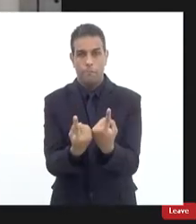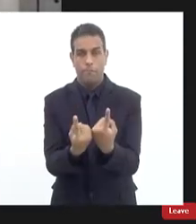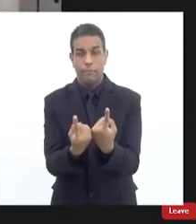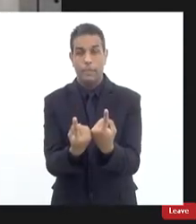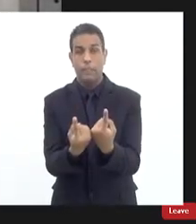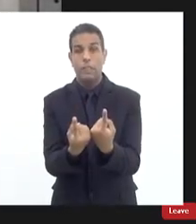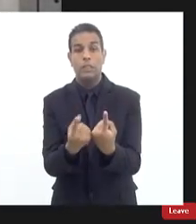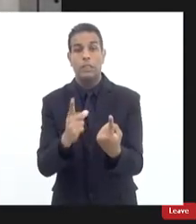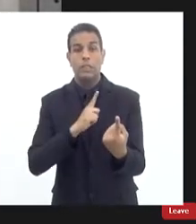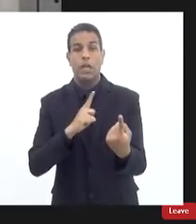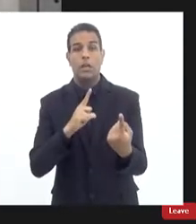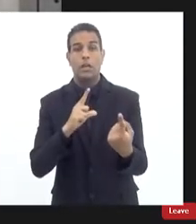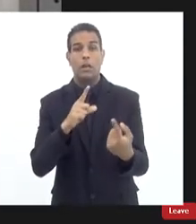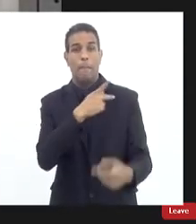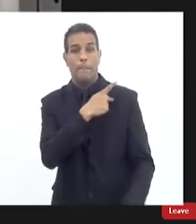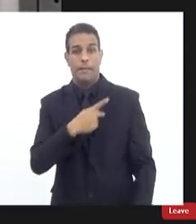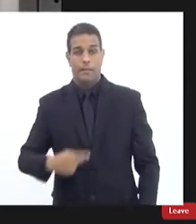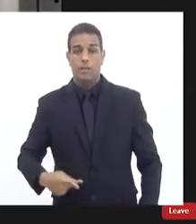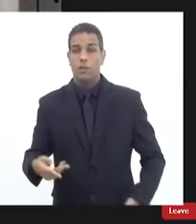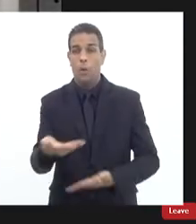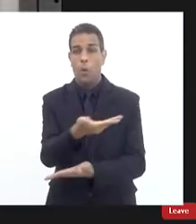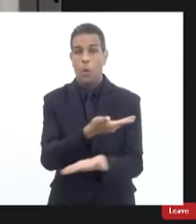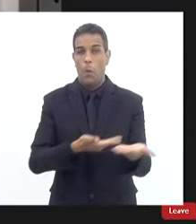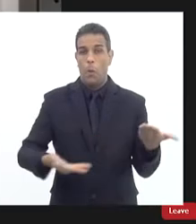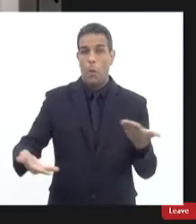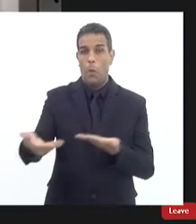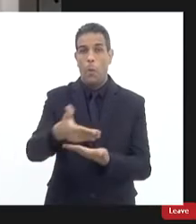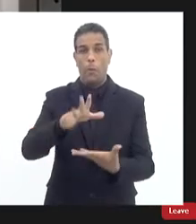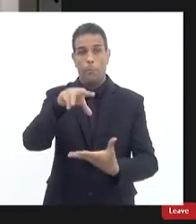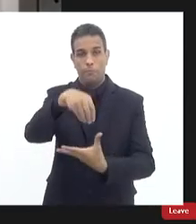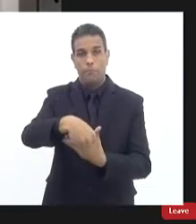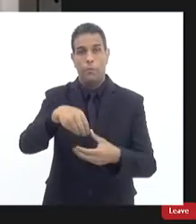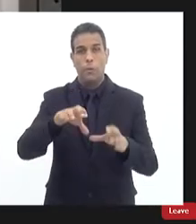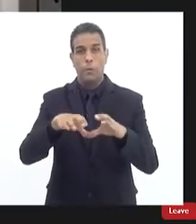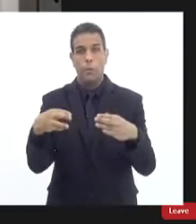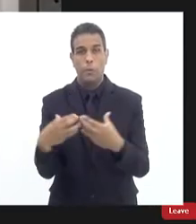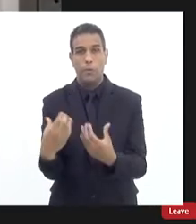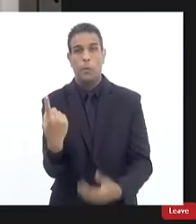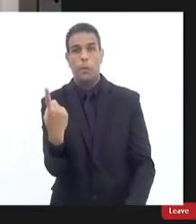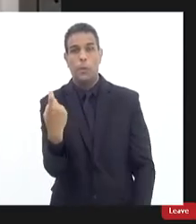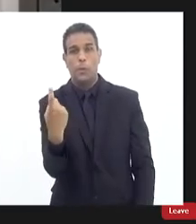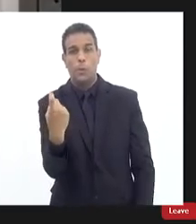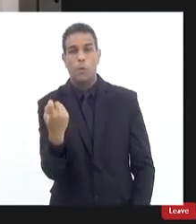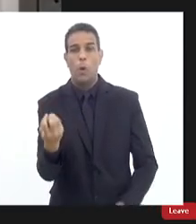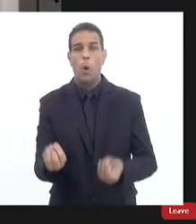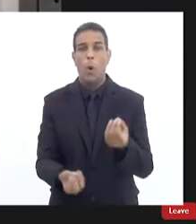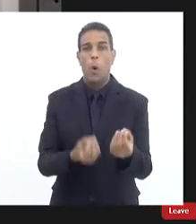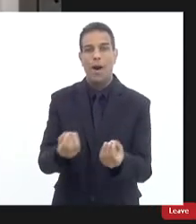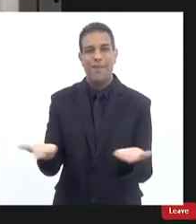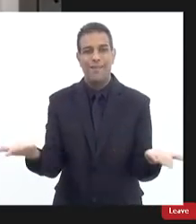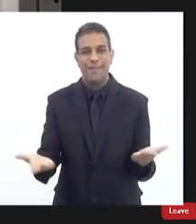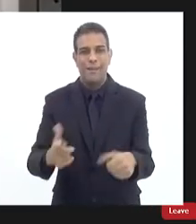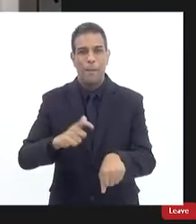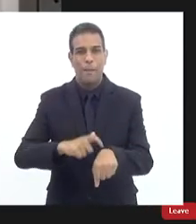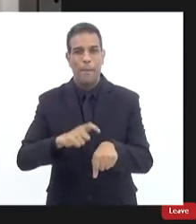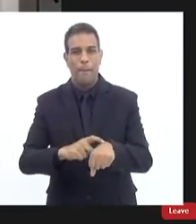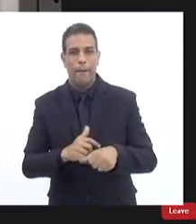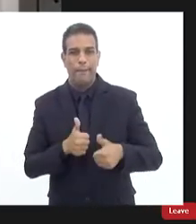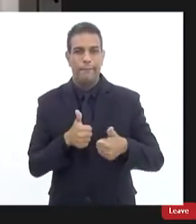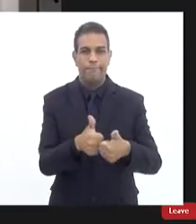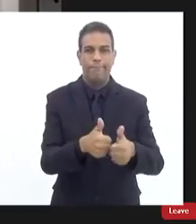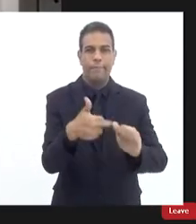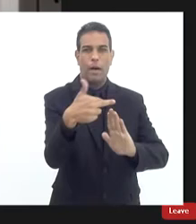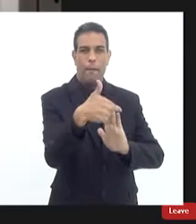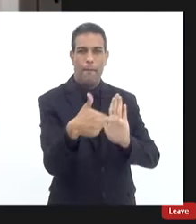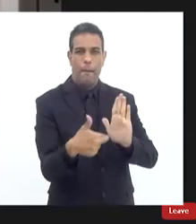compartilhada até porque seria até indelicado da nossa parte neste momento seguir o regimento